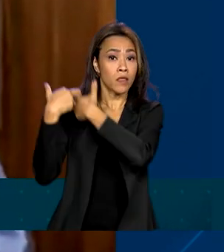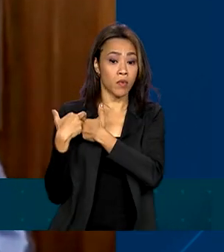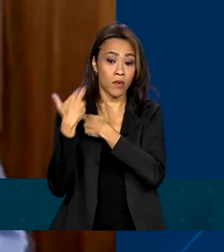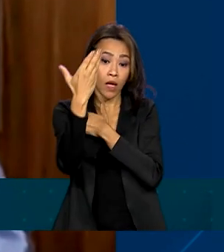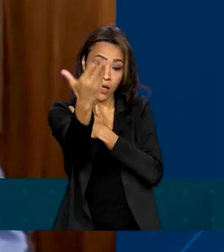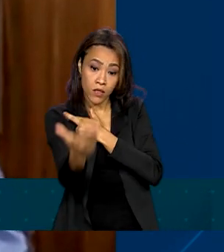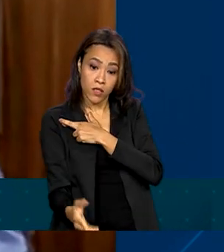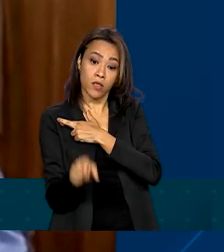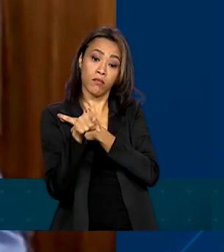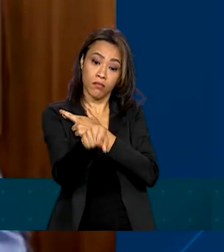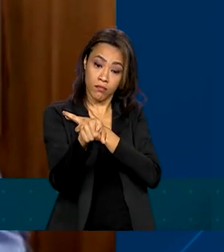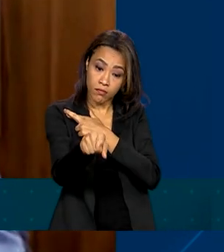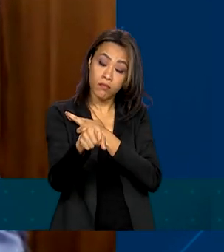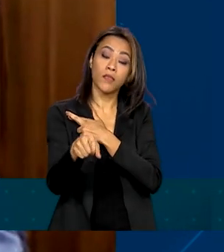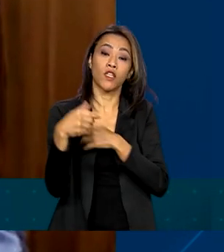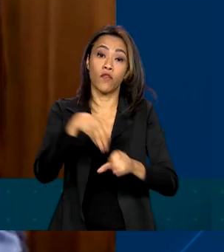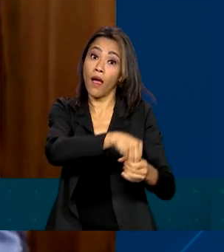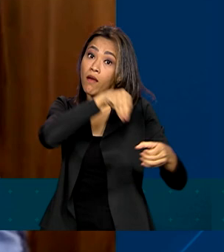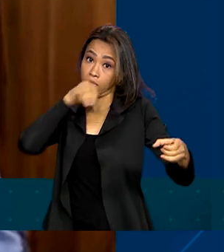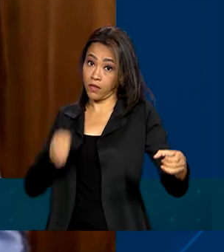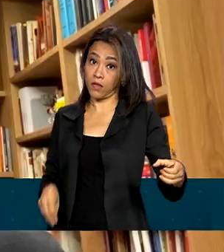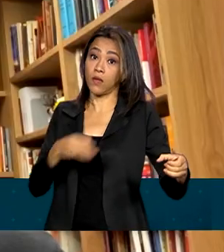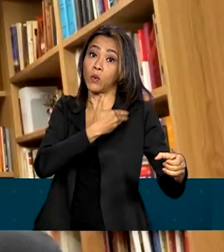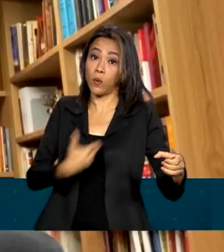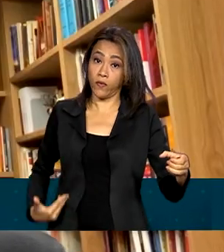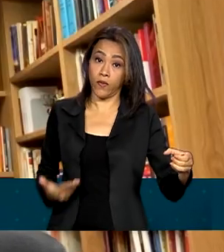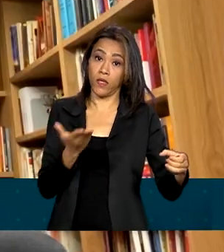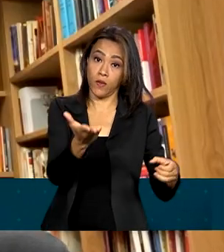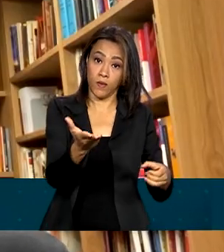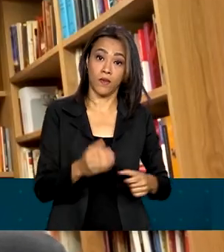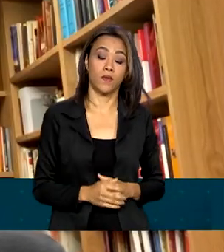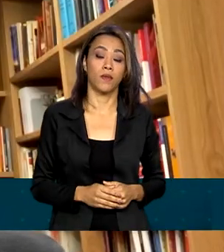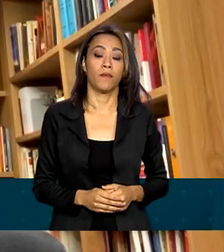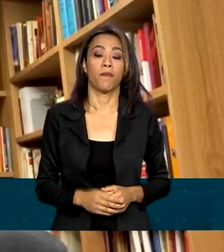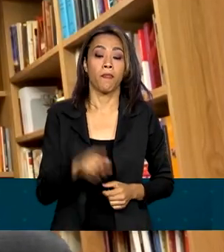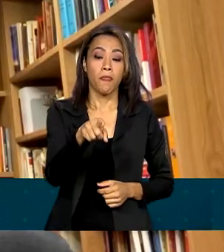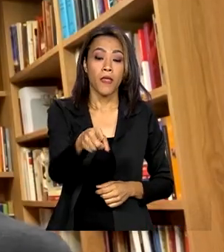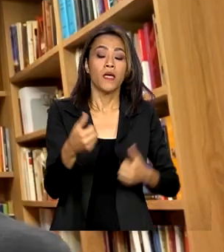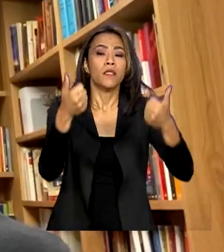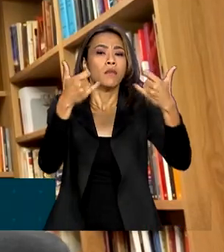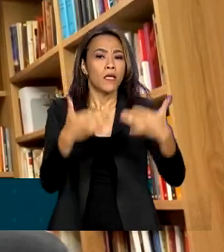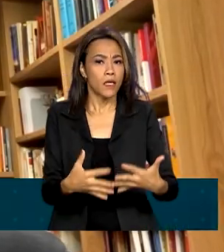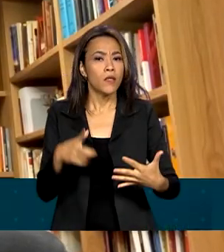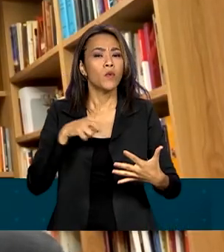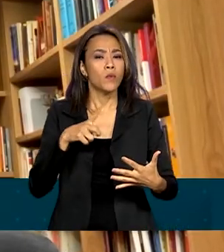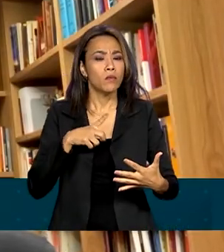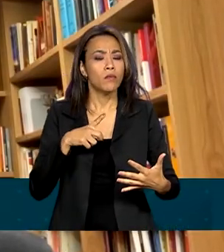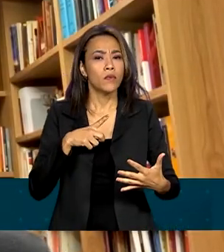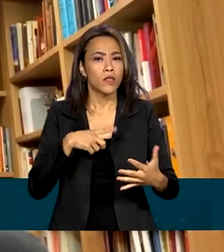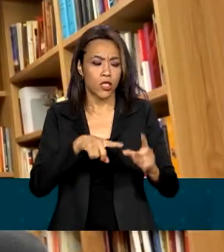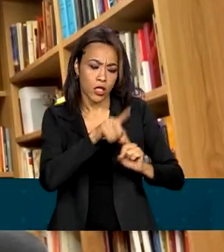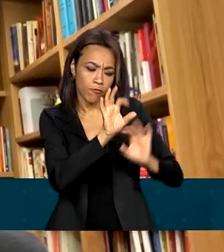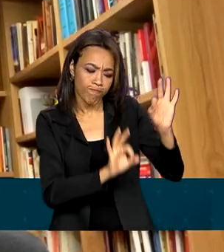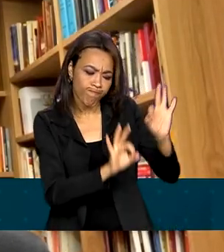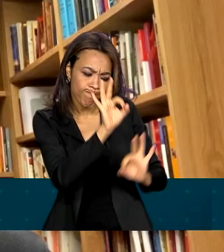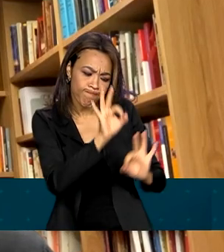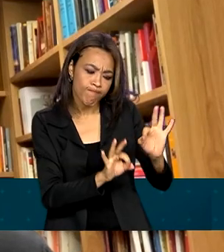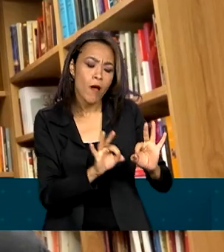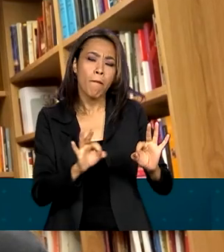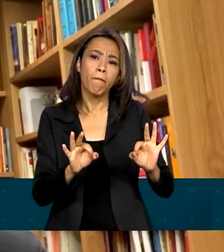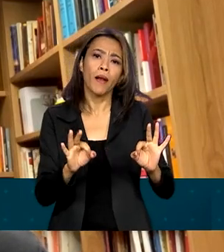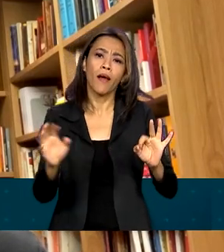afastado do Distrito Federal, Ibanez Rocha. Num processo judicial devidamente instaurado, com ampla defesa ou contraditório,